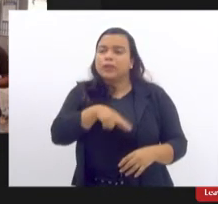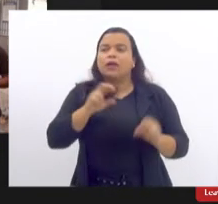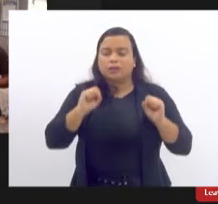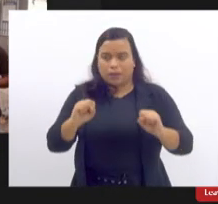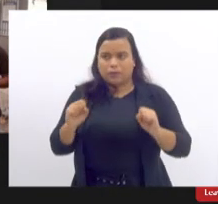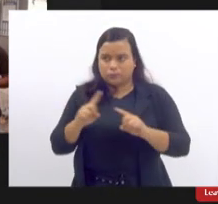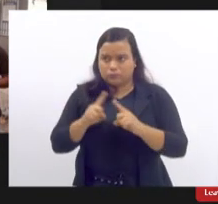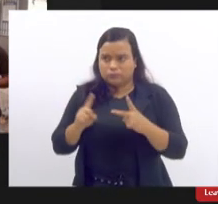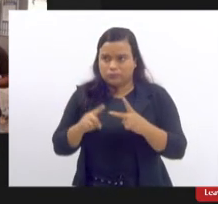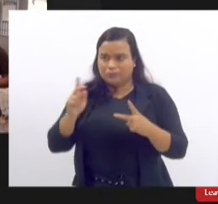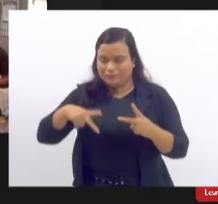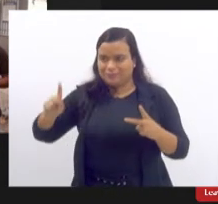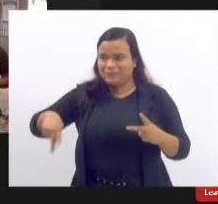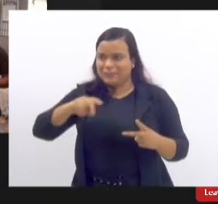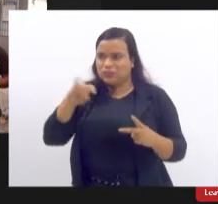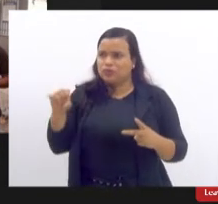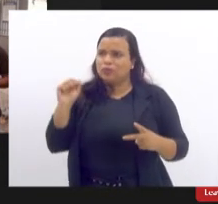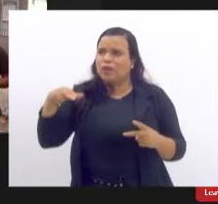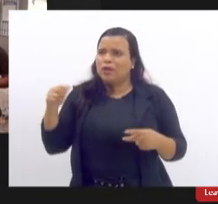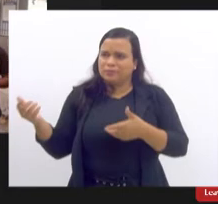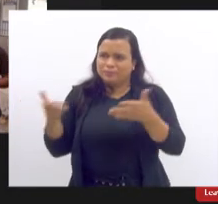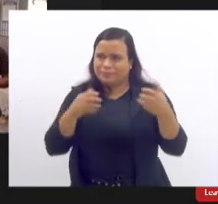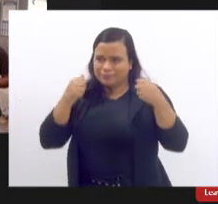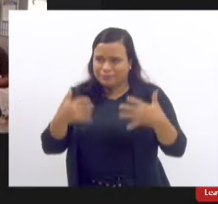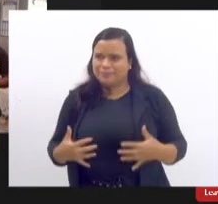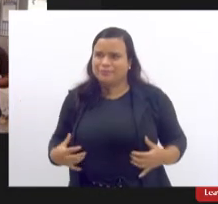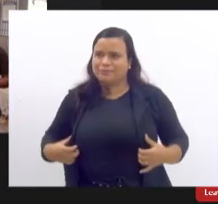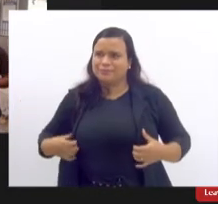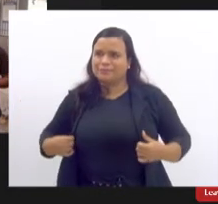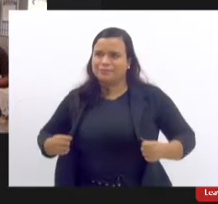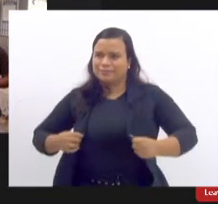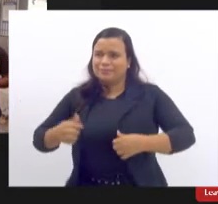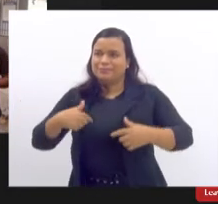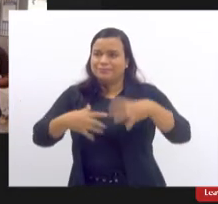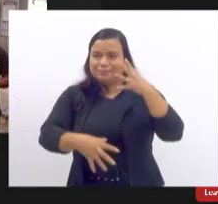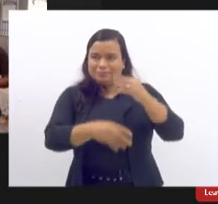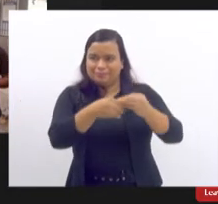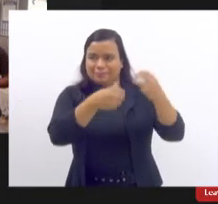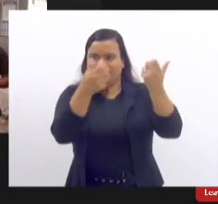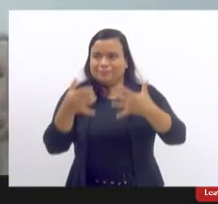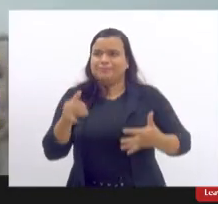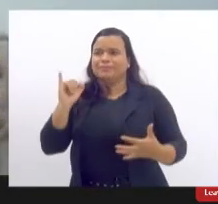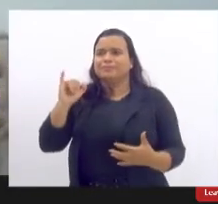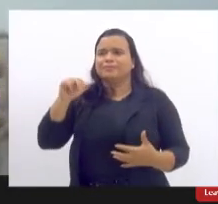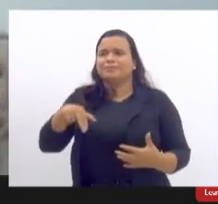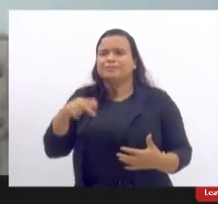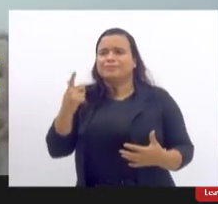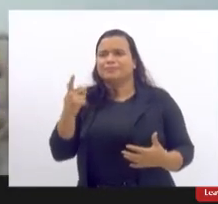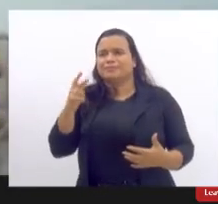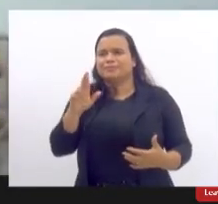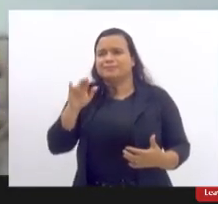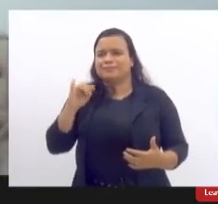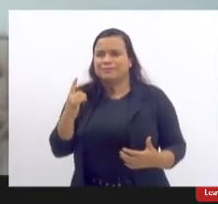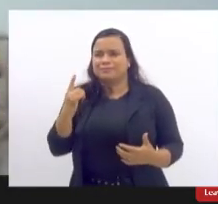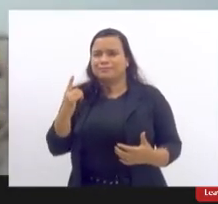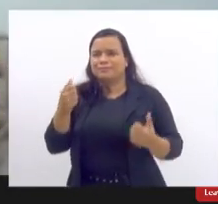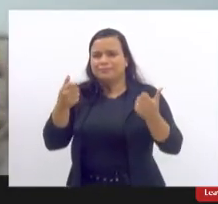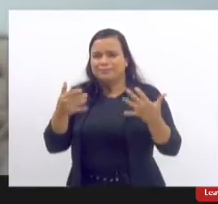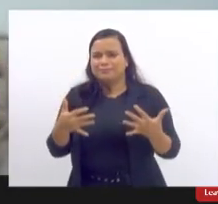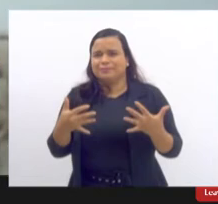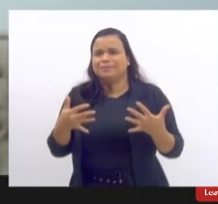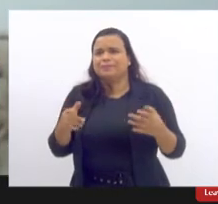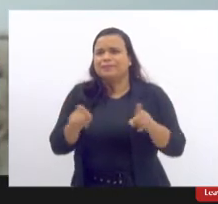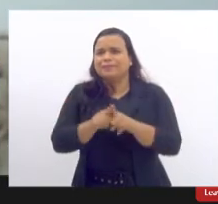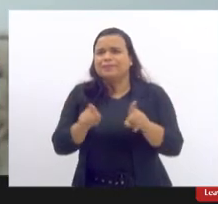professora Joana não é complementando a fala da Ingrid Flávia eu acho que tem